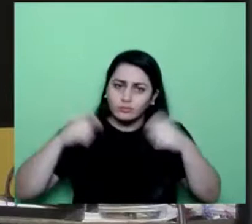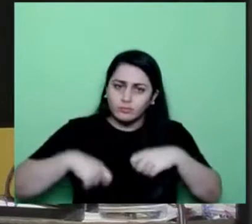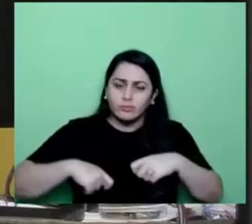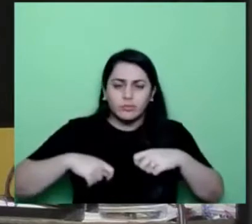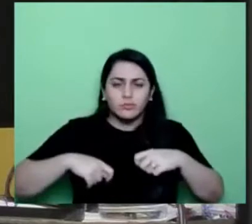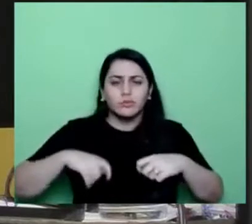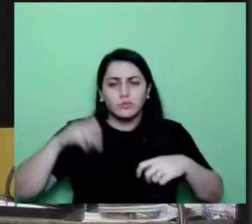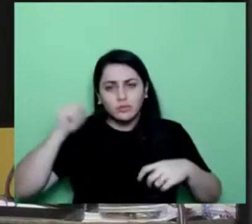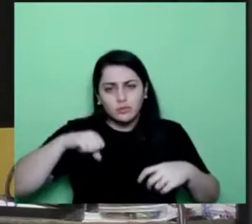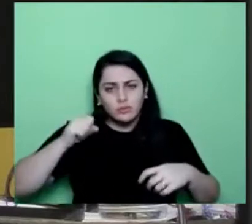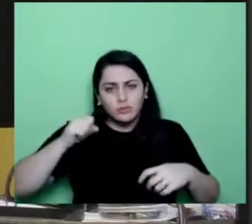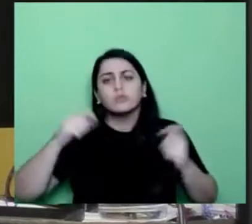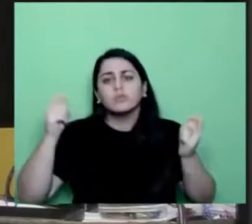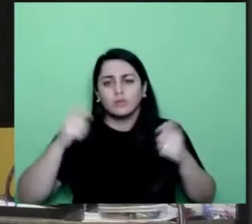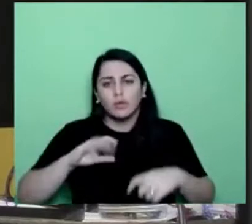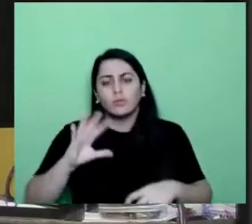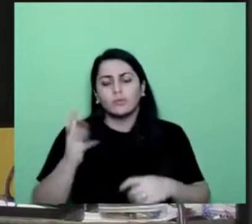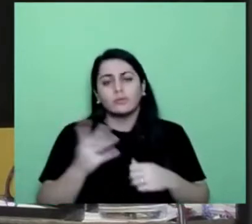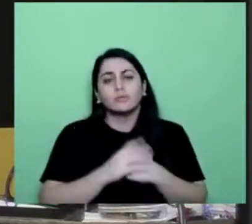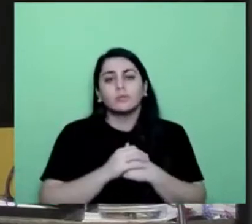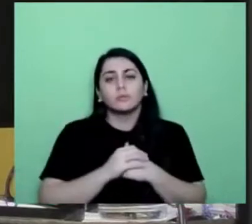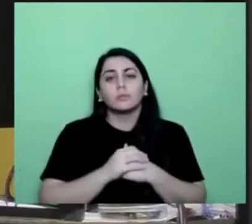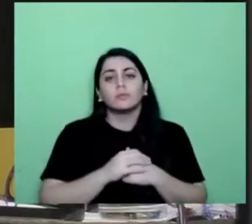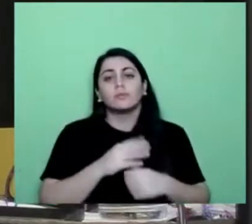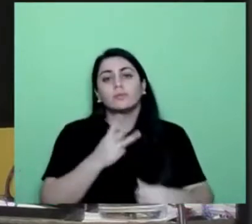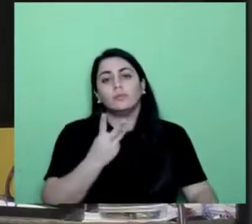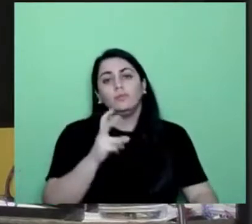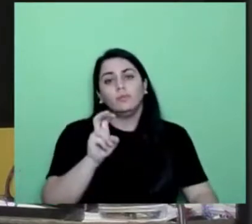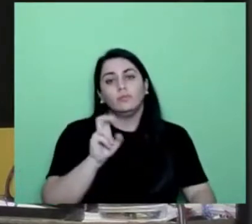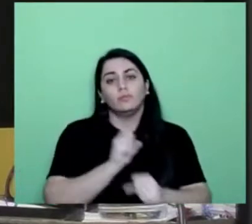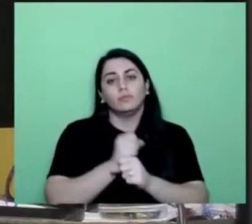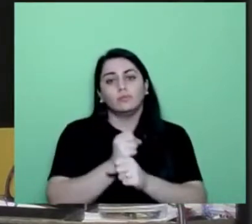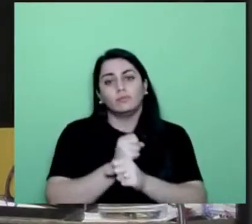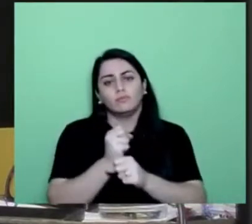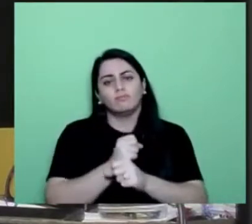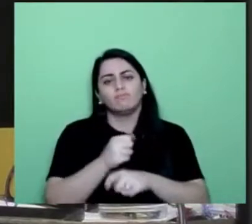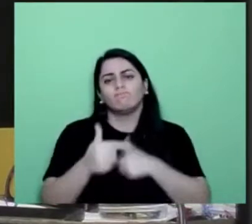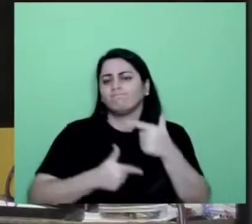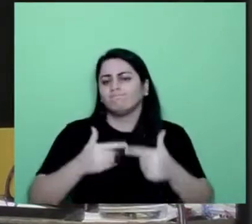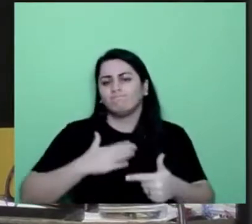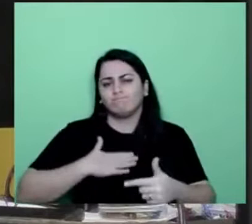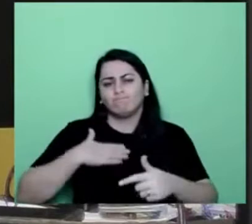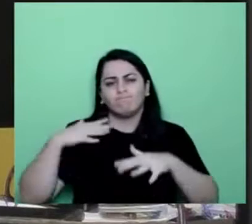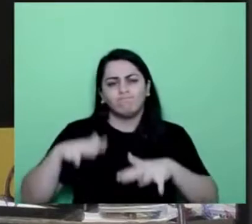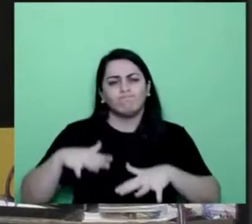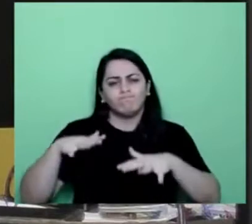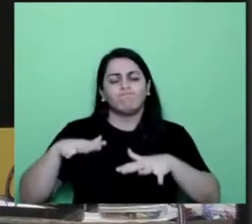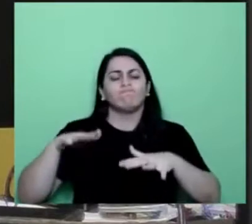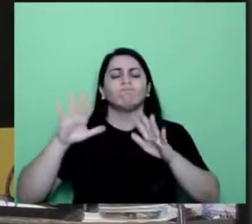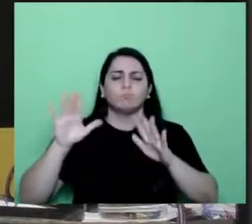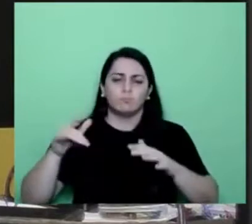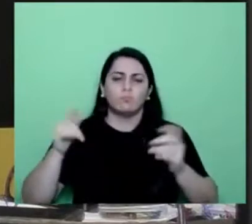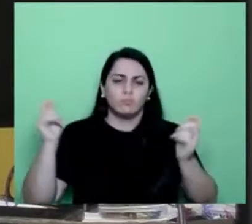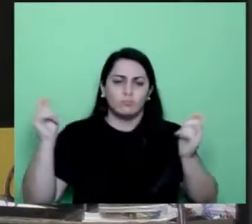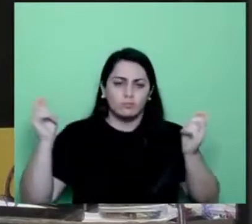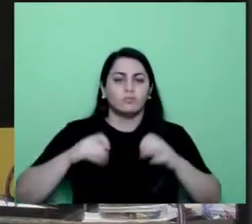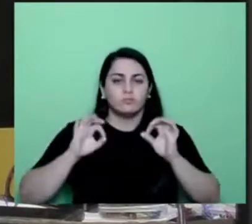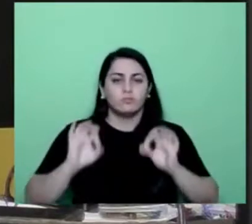garanto para vocês, após 35 anos de militância, que isso é possível. Próximo.